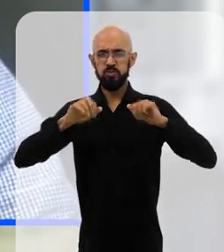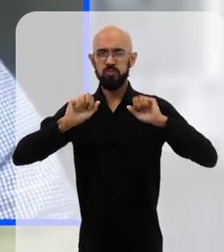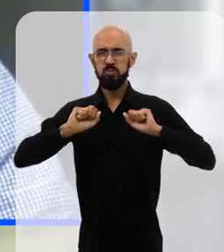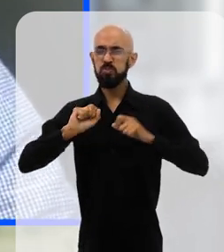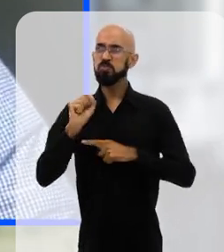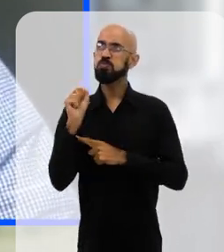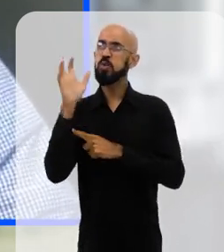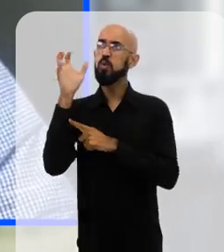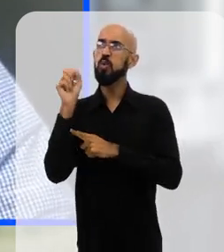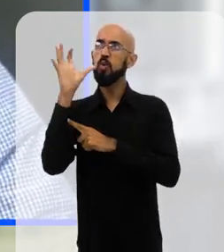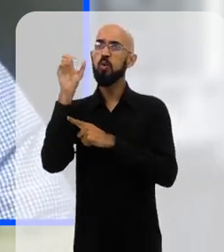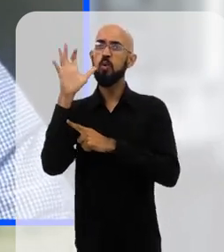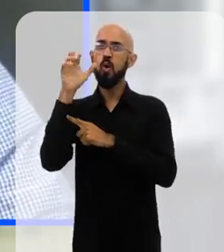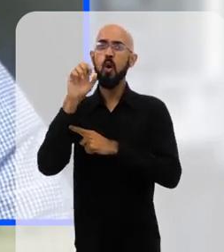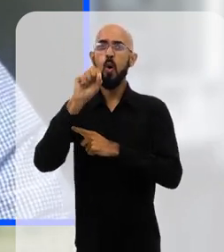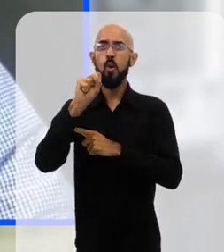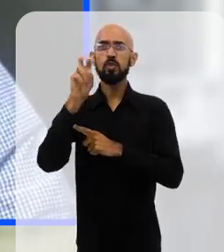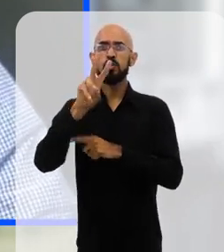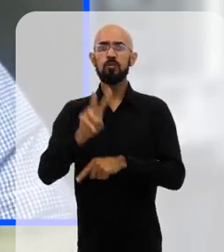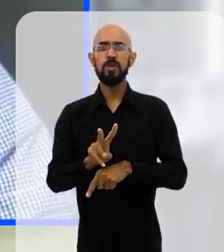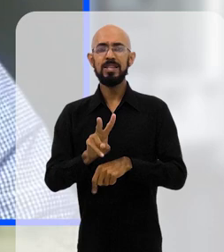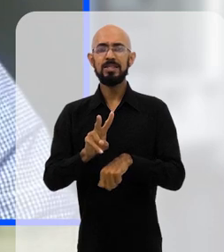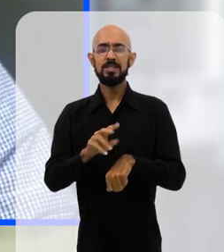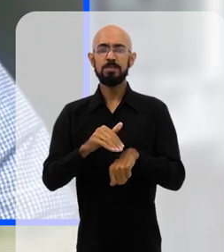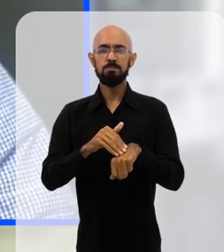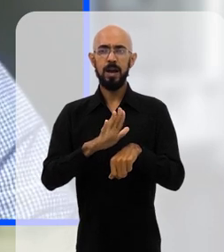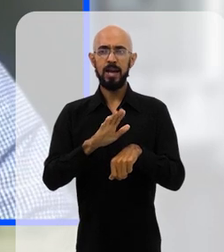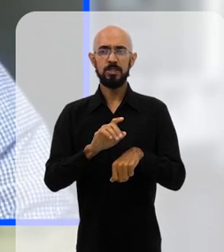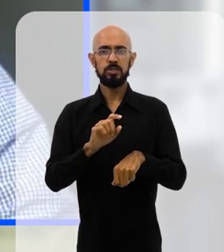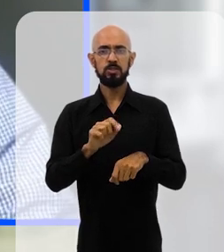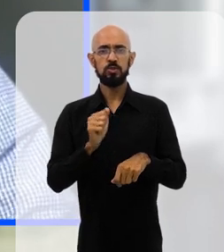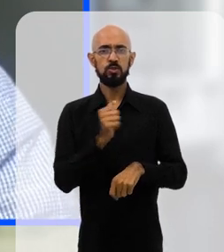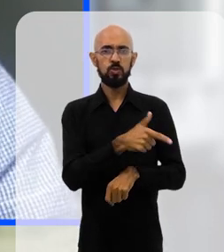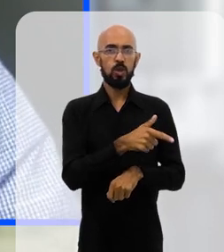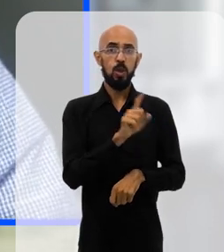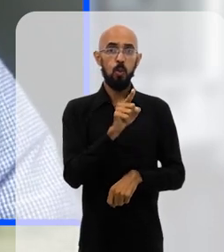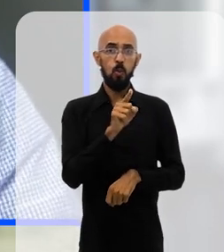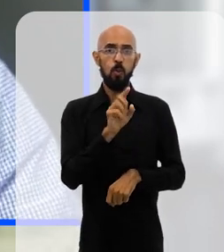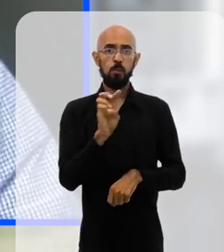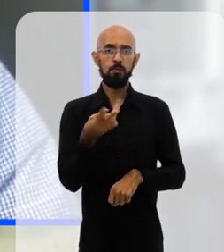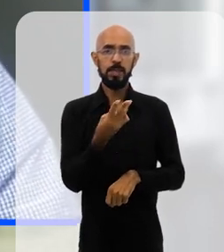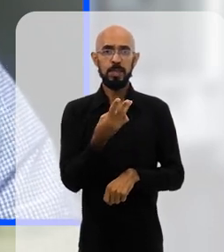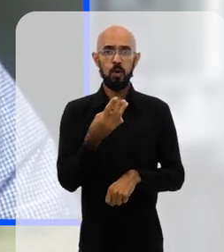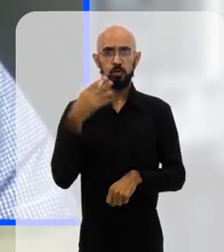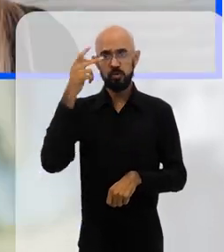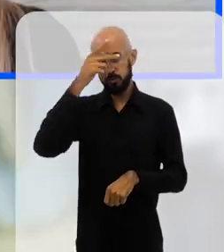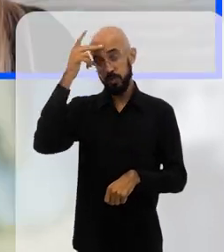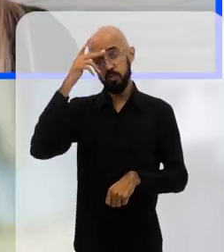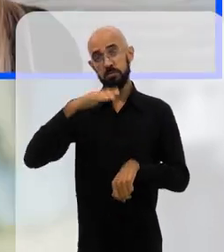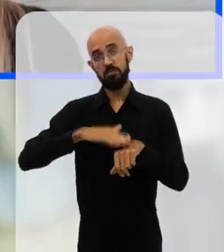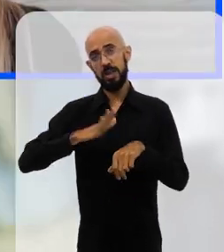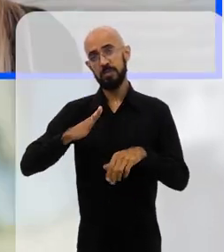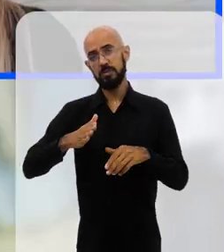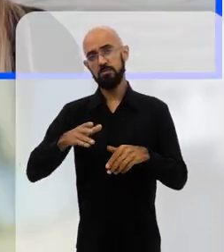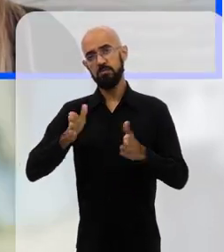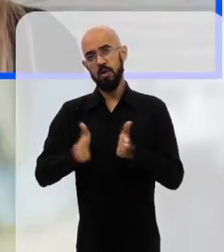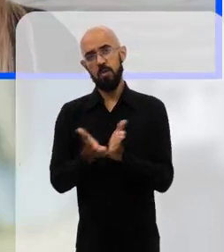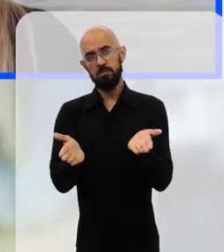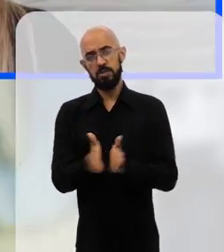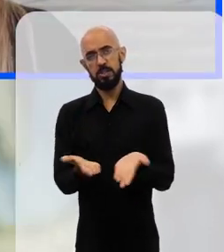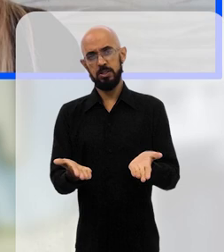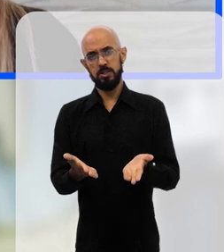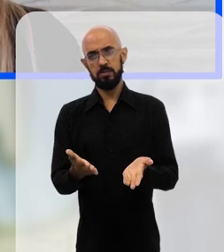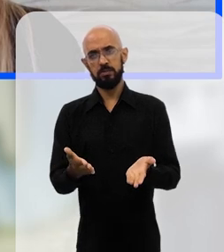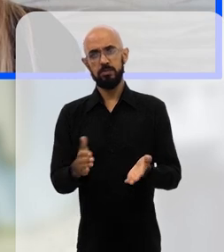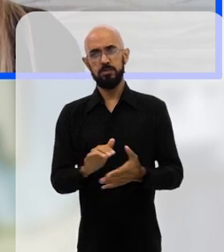emitem 8 mil vezes mais carbono do que o 1 bilhão de pessoas mais pobres. Então, 1 bilhão de pessoas mais